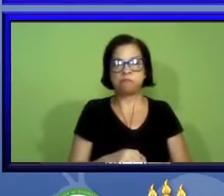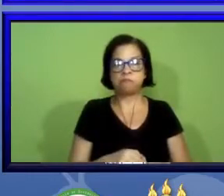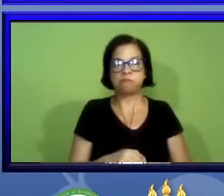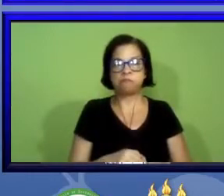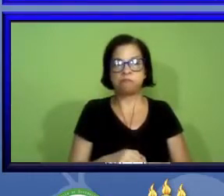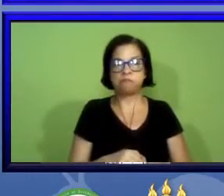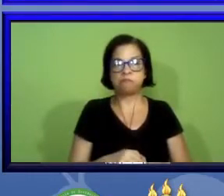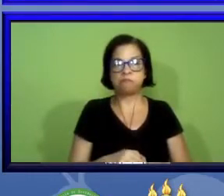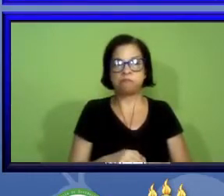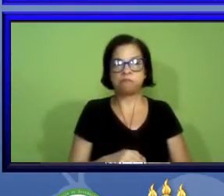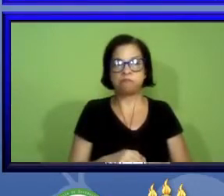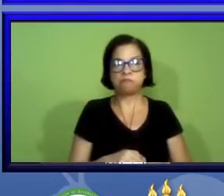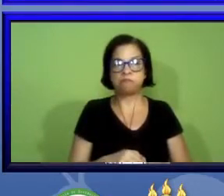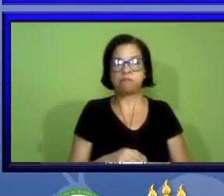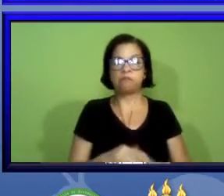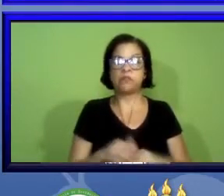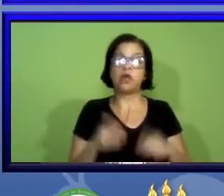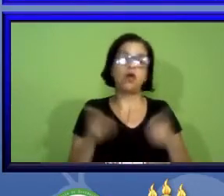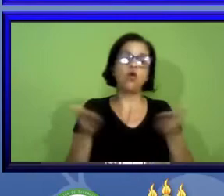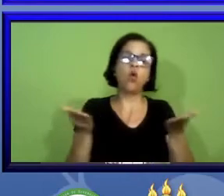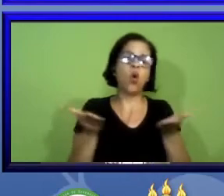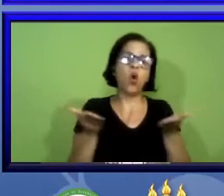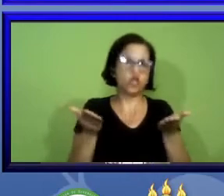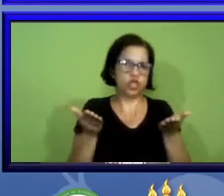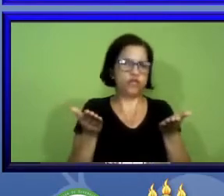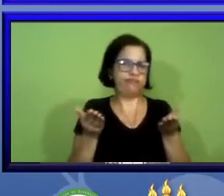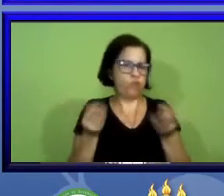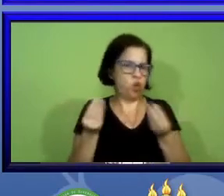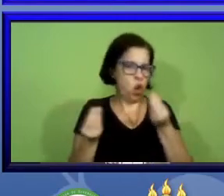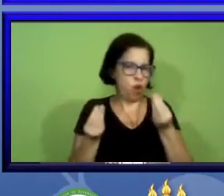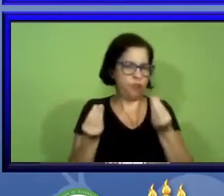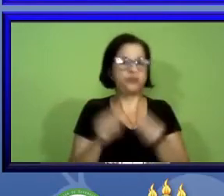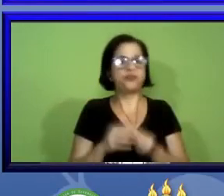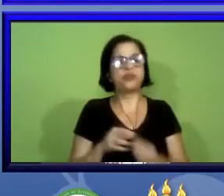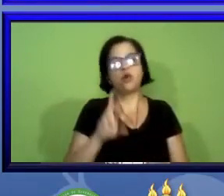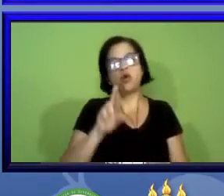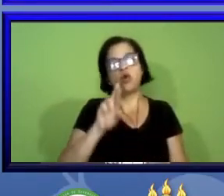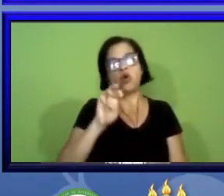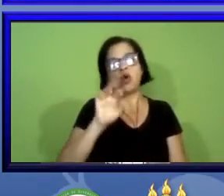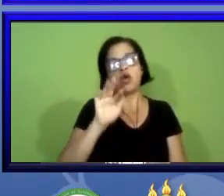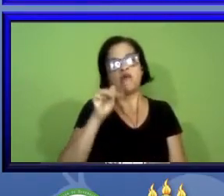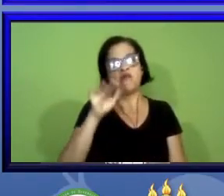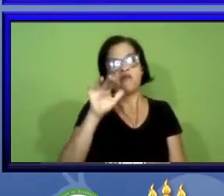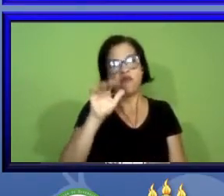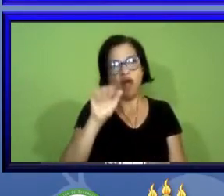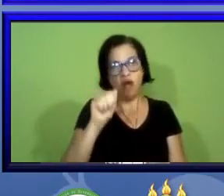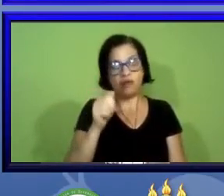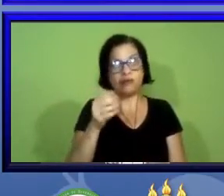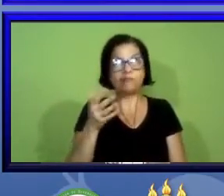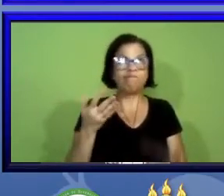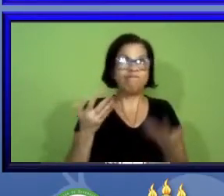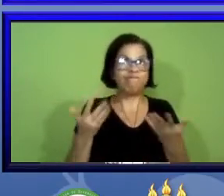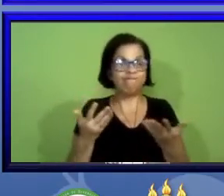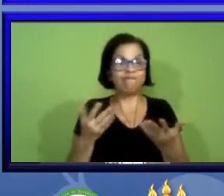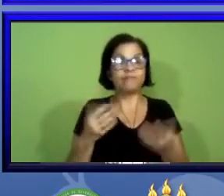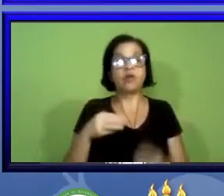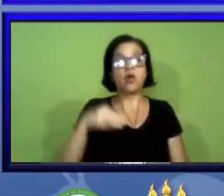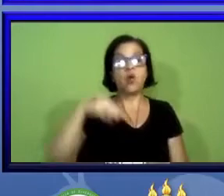então a situação atual eu digo que o Refauna está no limbo o MCT